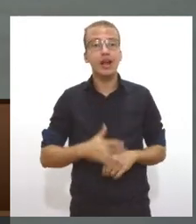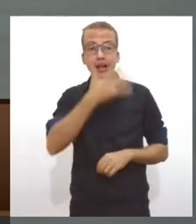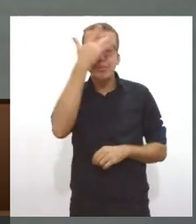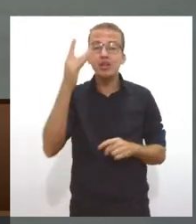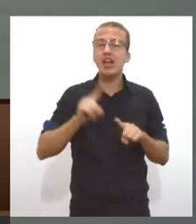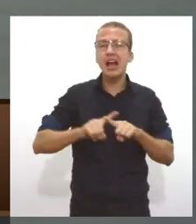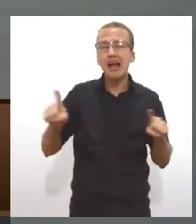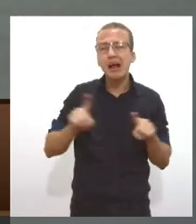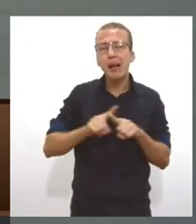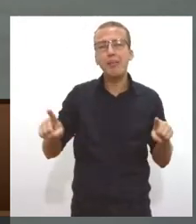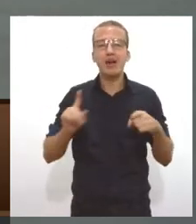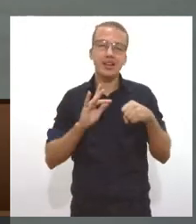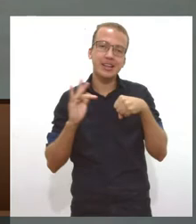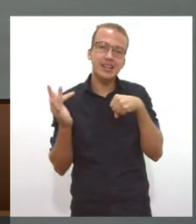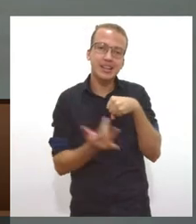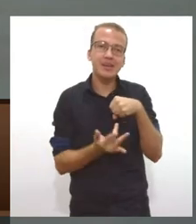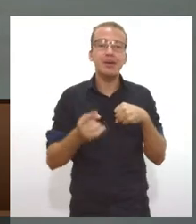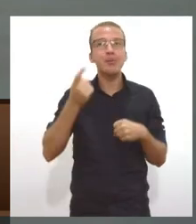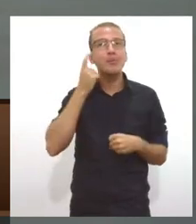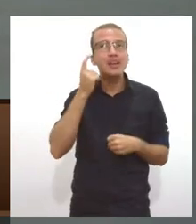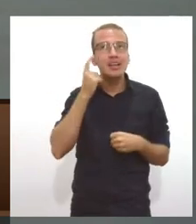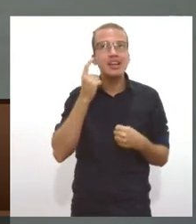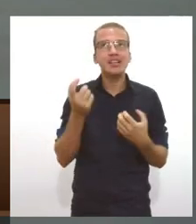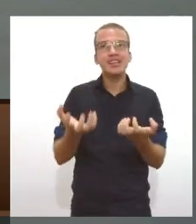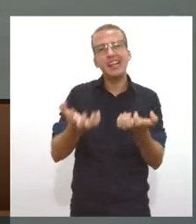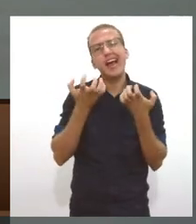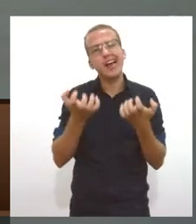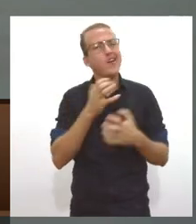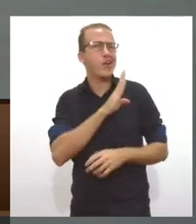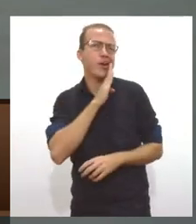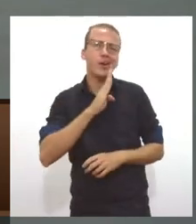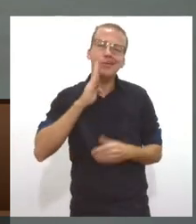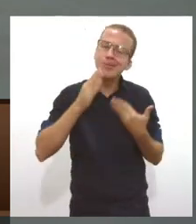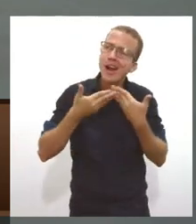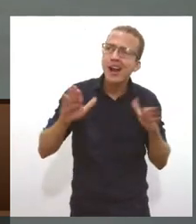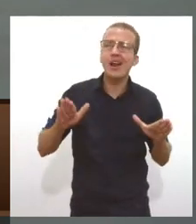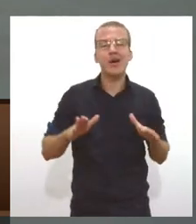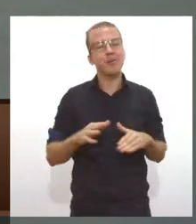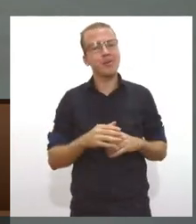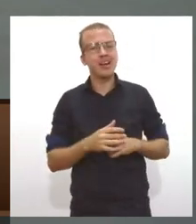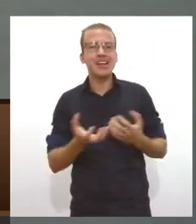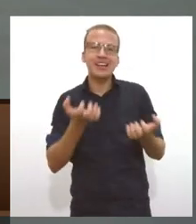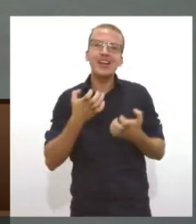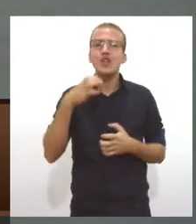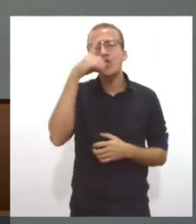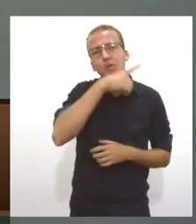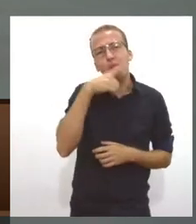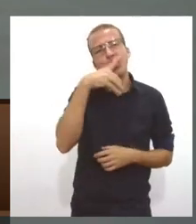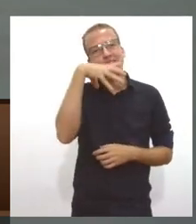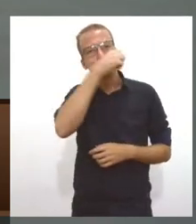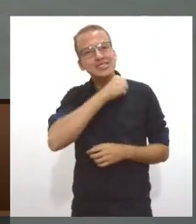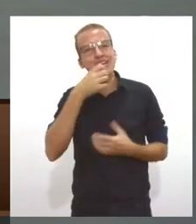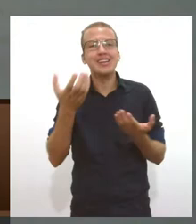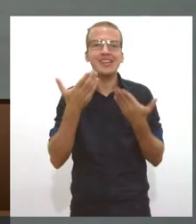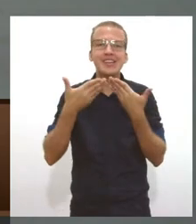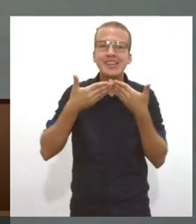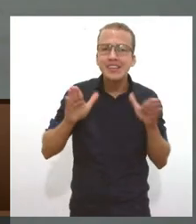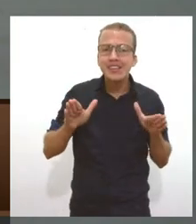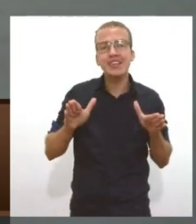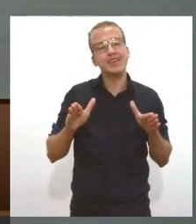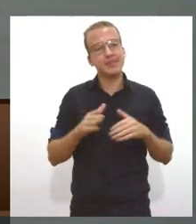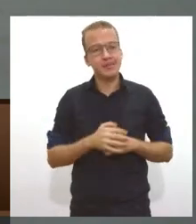sociais. Ah, eu quero os bares abertos no domingo, no sábado, enfim. A prefeitura e o governo